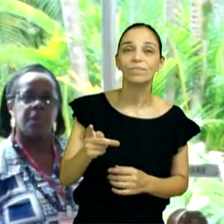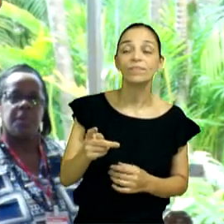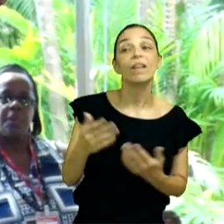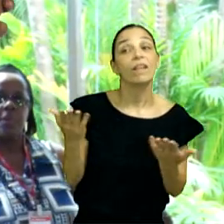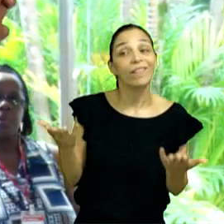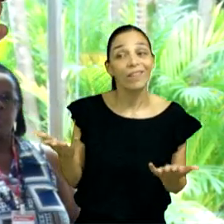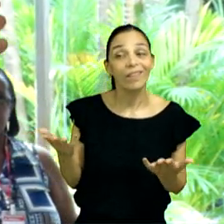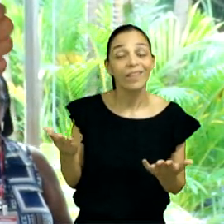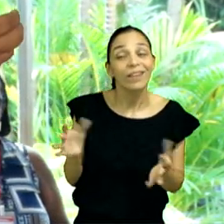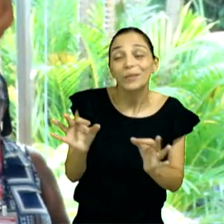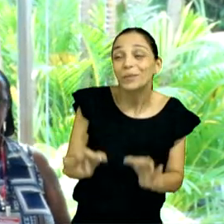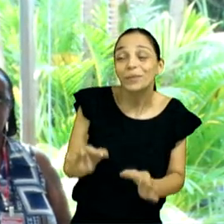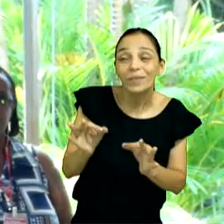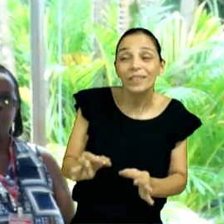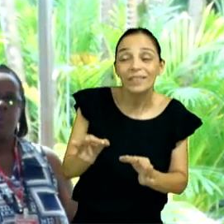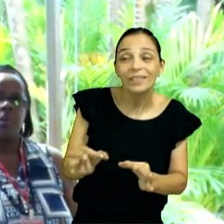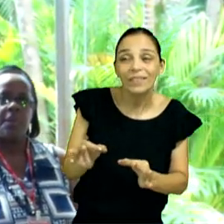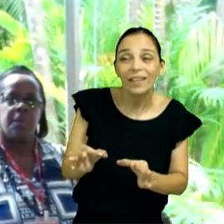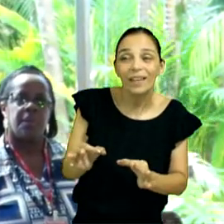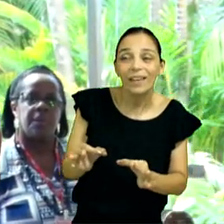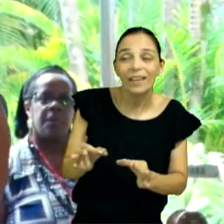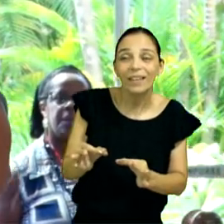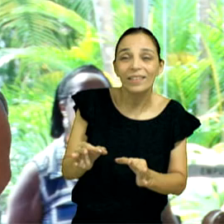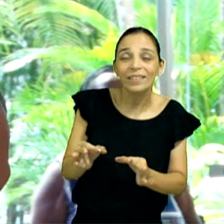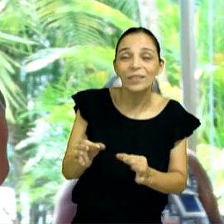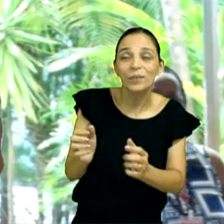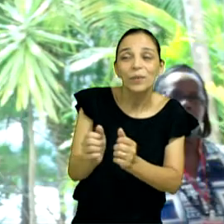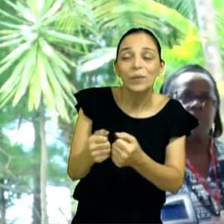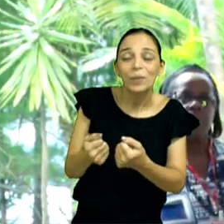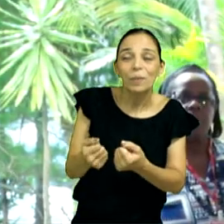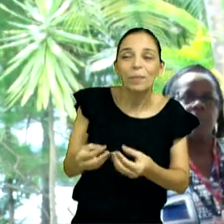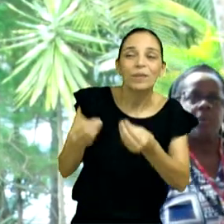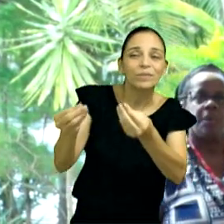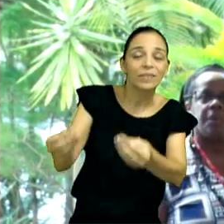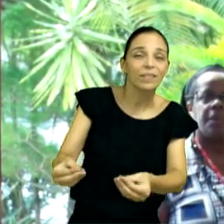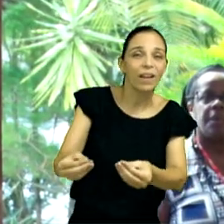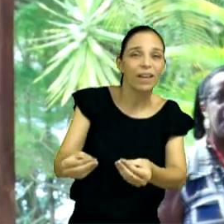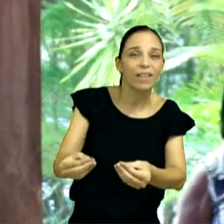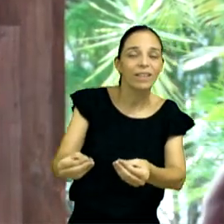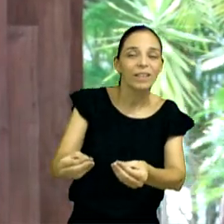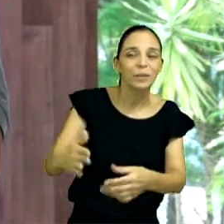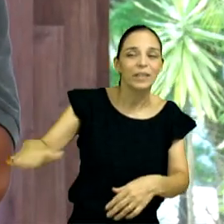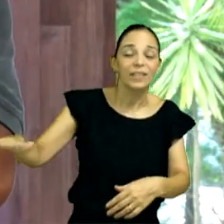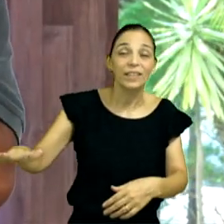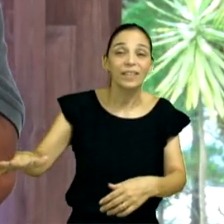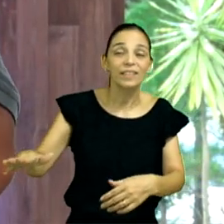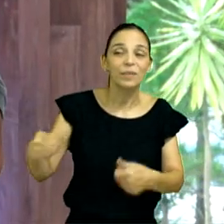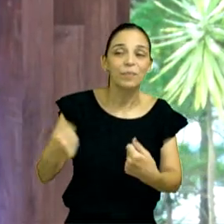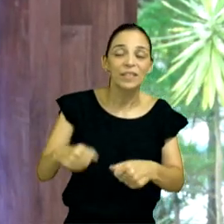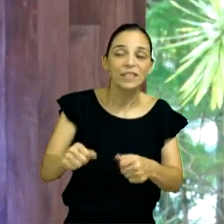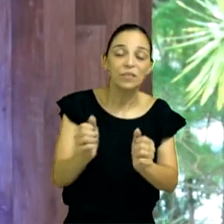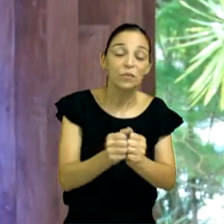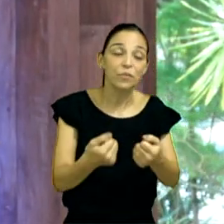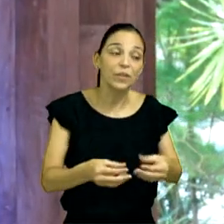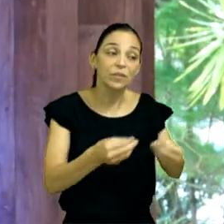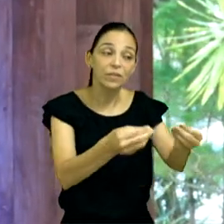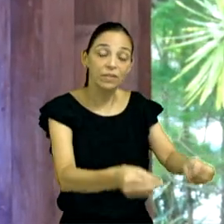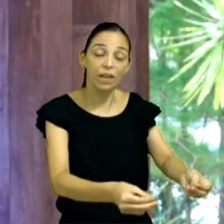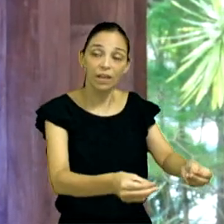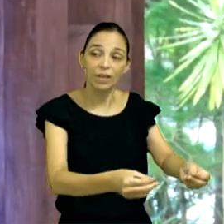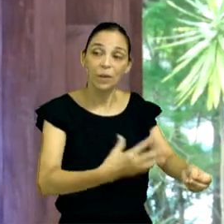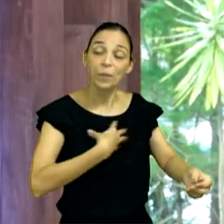das crianças, é necessário que eu entregue primeiro o pão, aos filhos, e não aos cachorrinhos, não é?